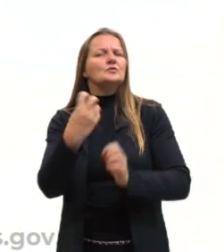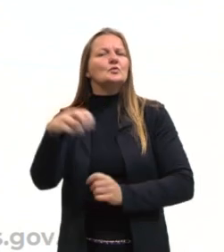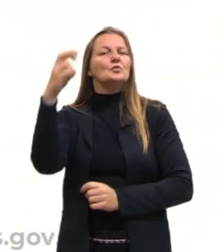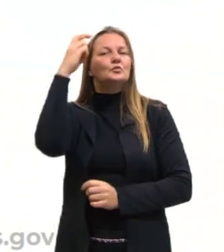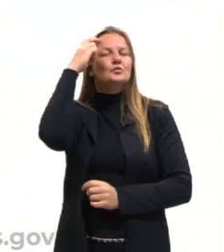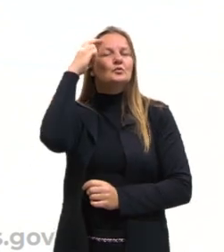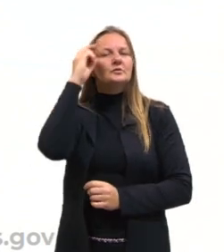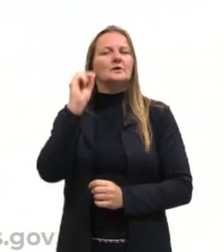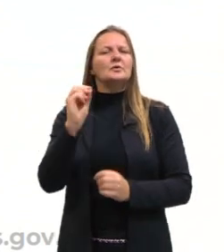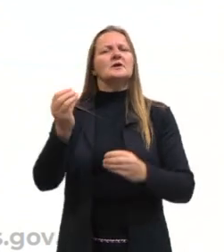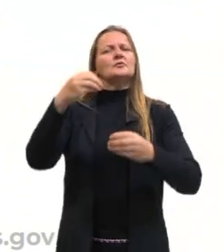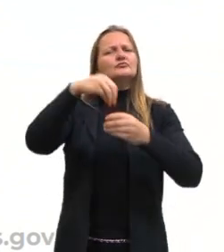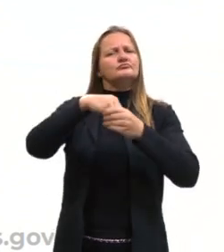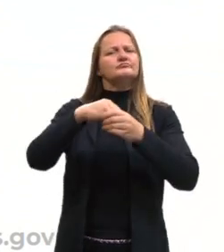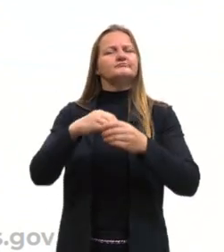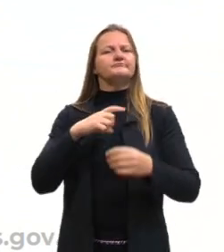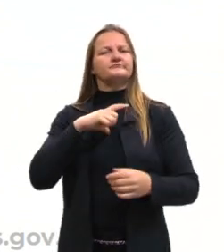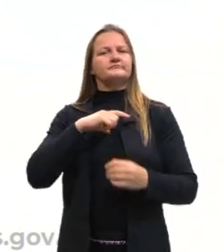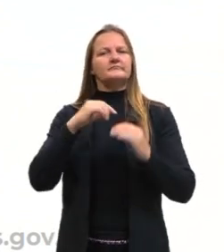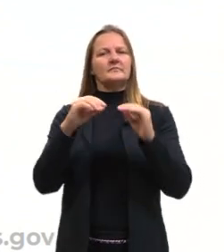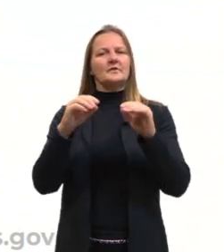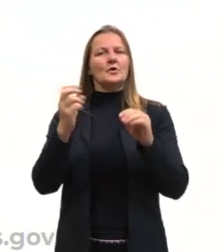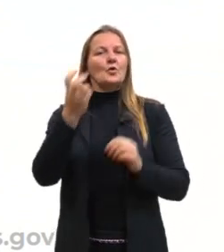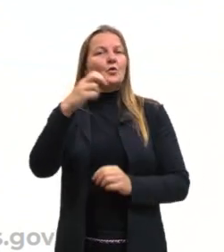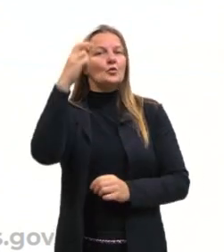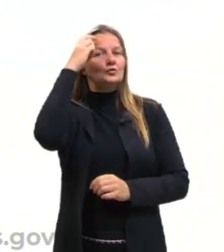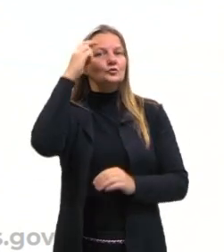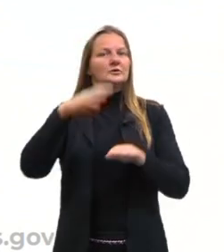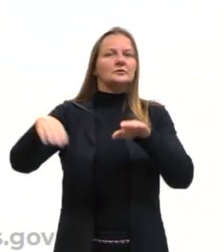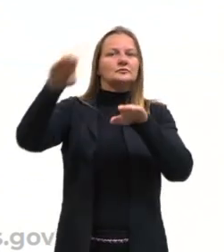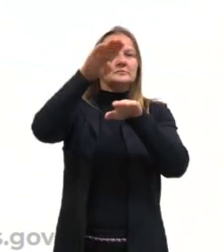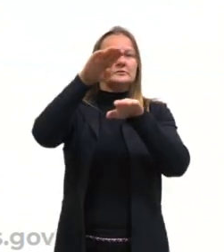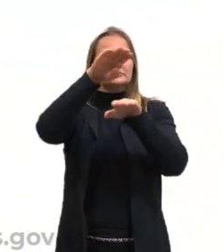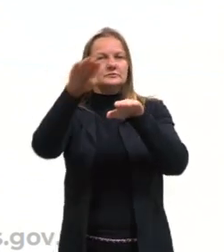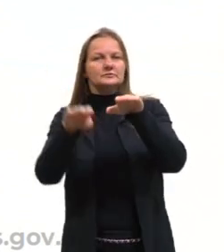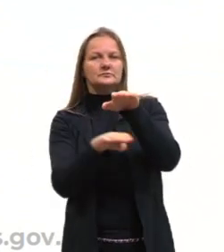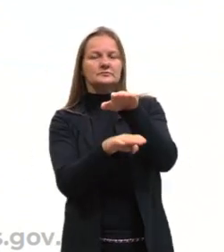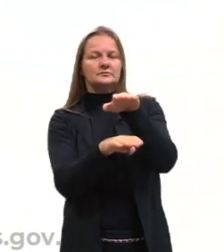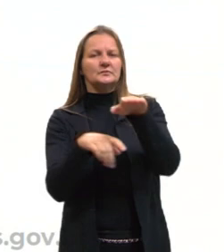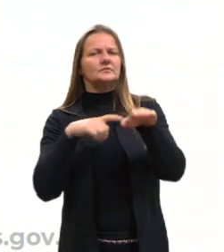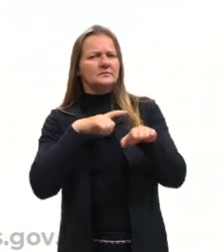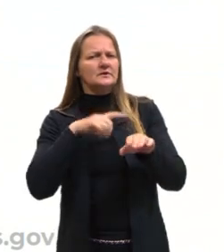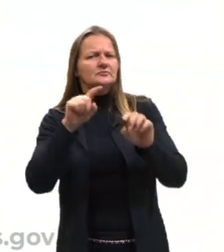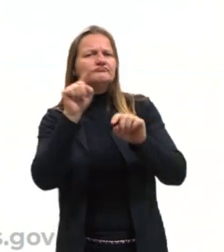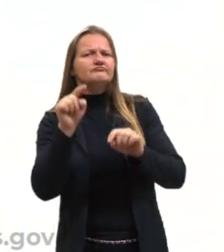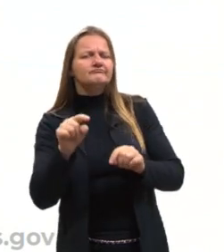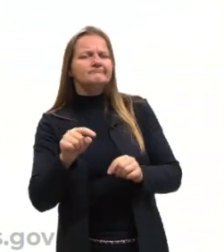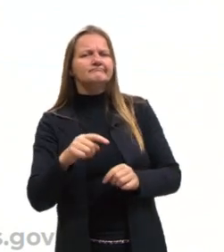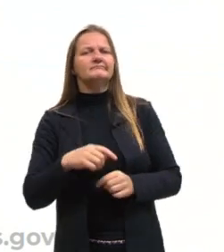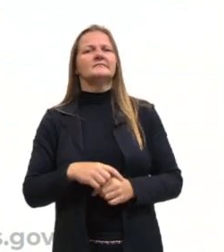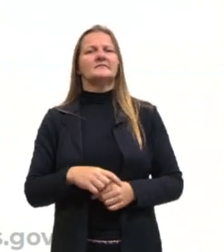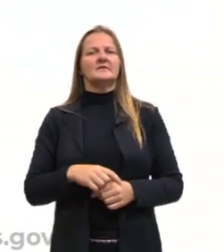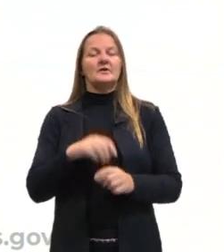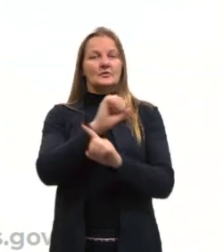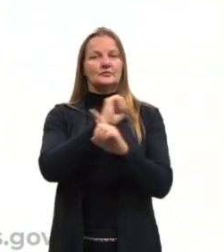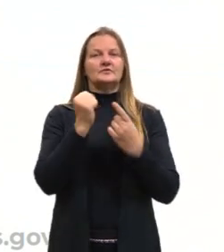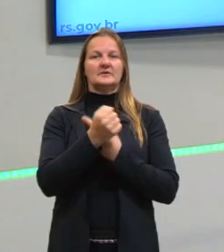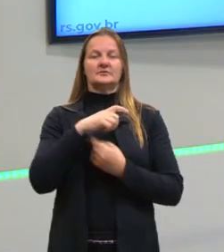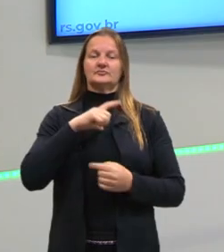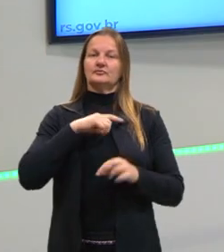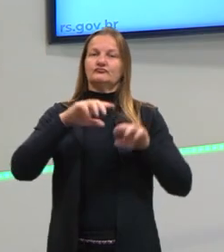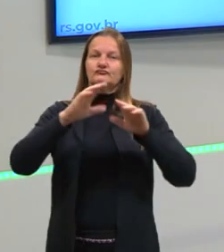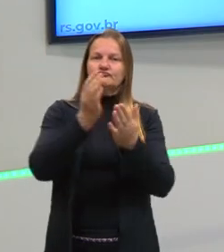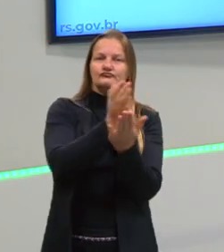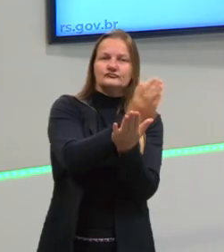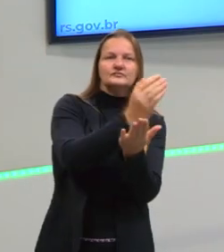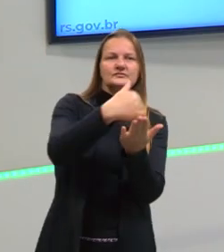cultura? Existe uma cultura superior? Existem culturas inferiores? Todas essas questões que a gente ouve muito na nossa sociedade, né? Vamos